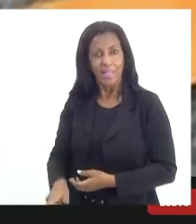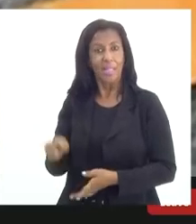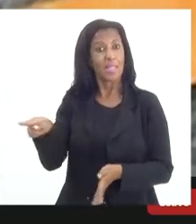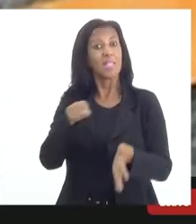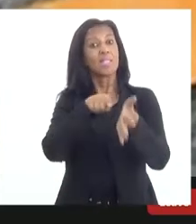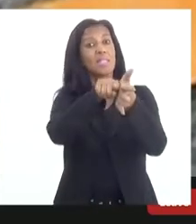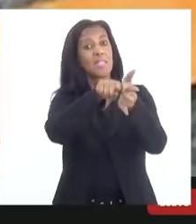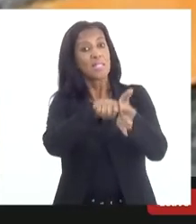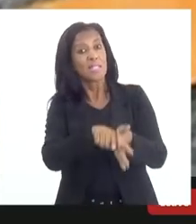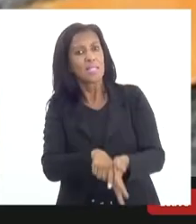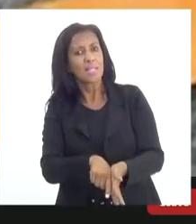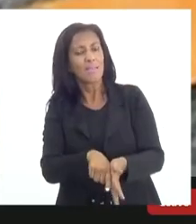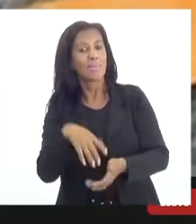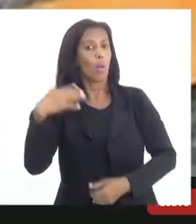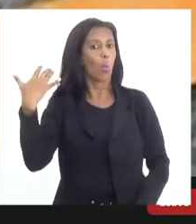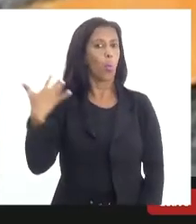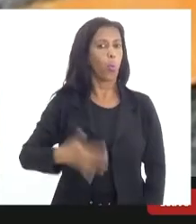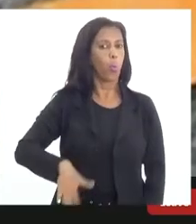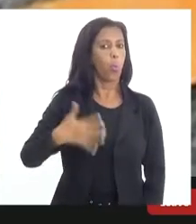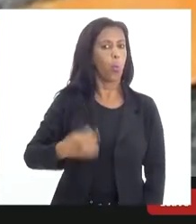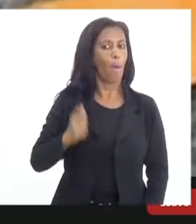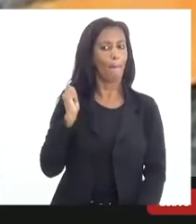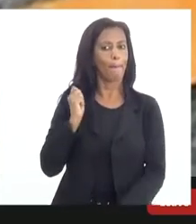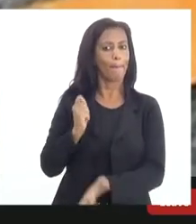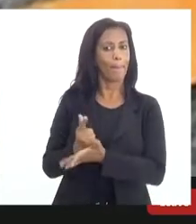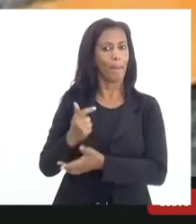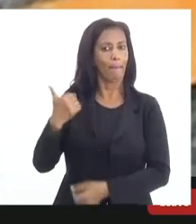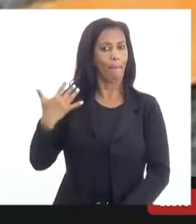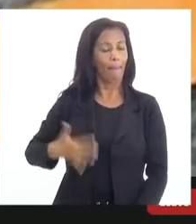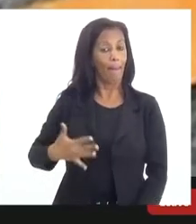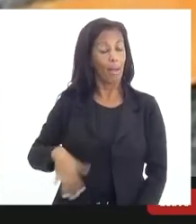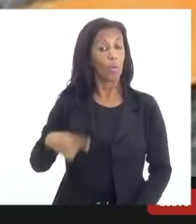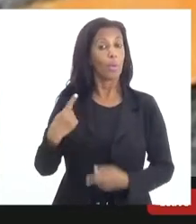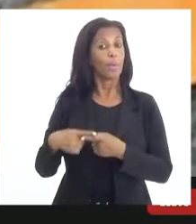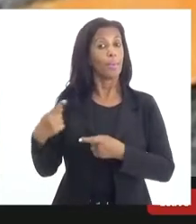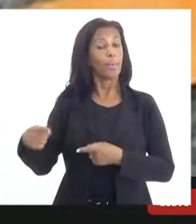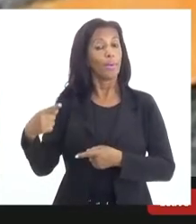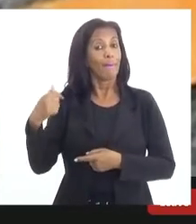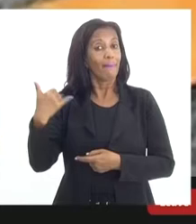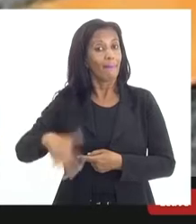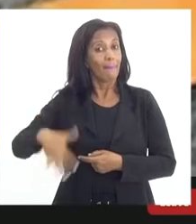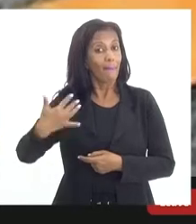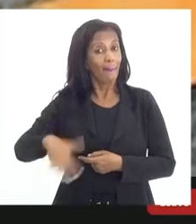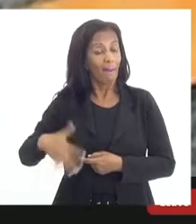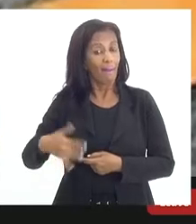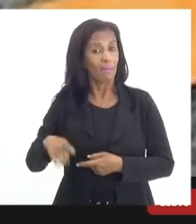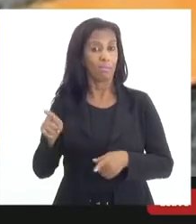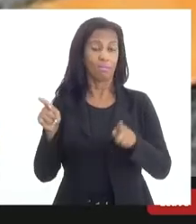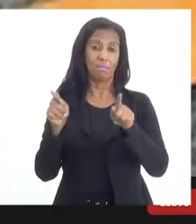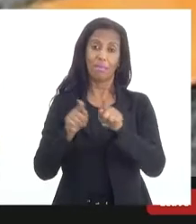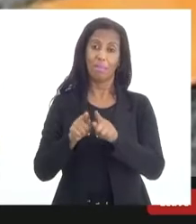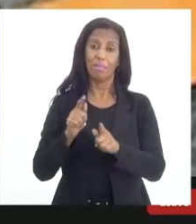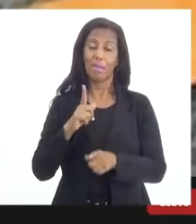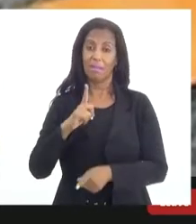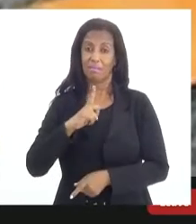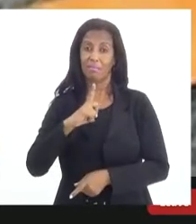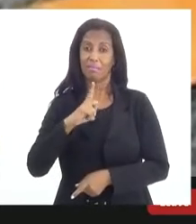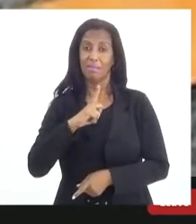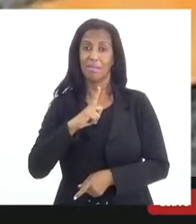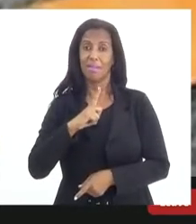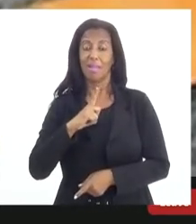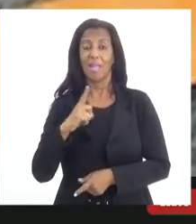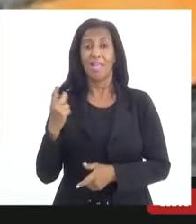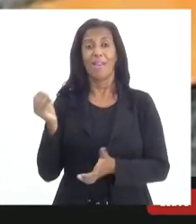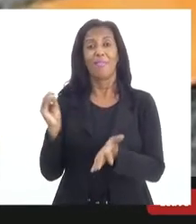dúvida nenhuma, extremamente caros. E, por serem caros, também existe um não